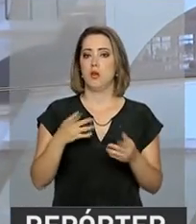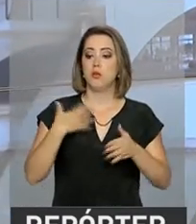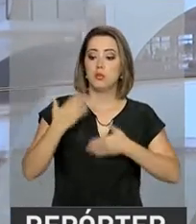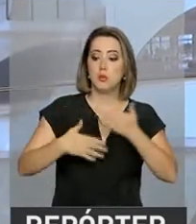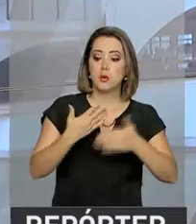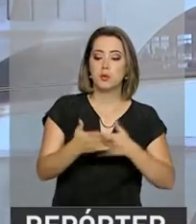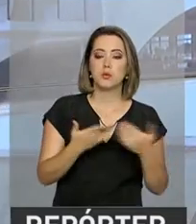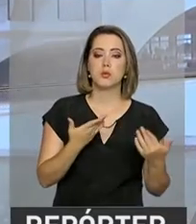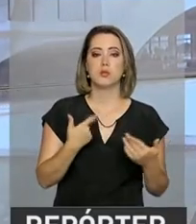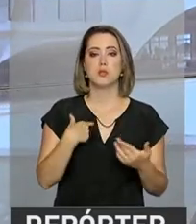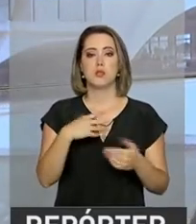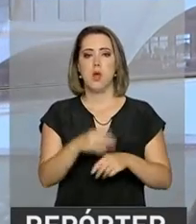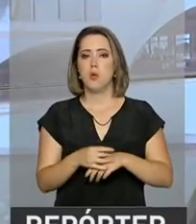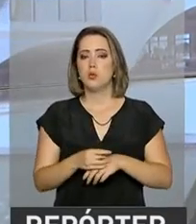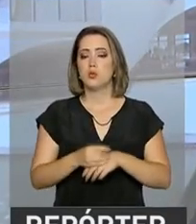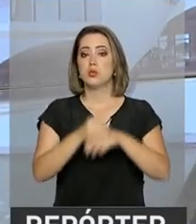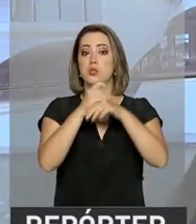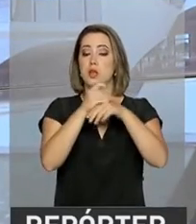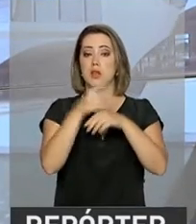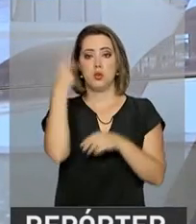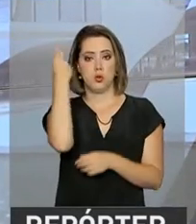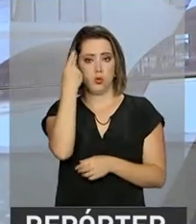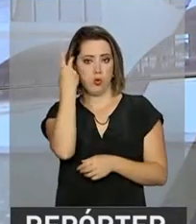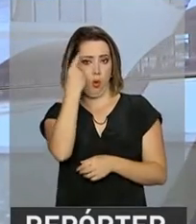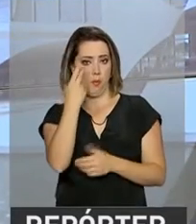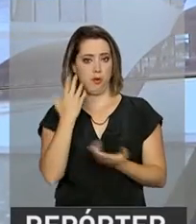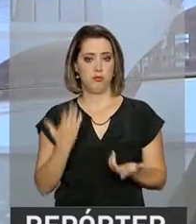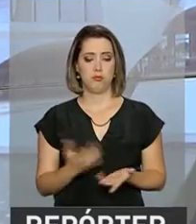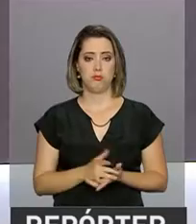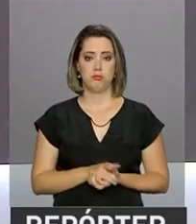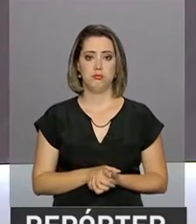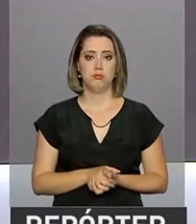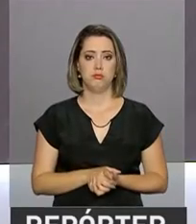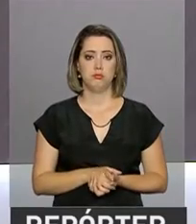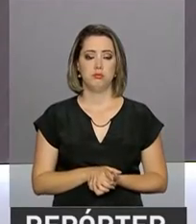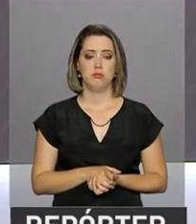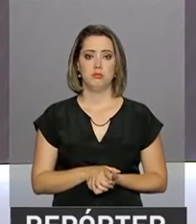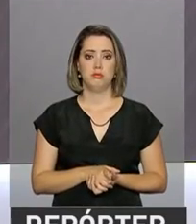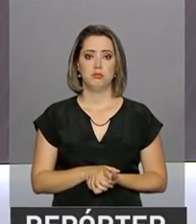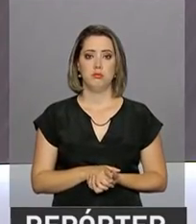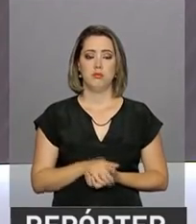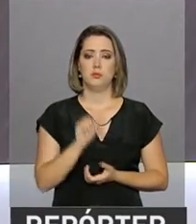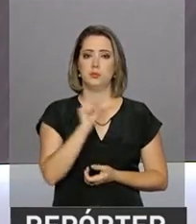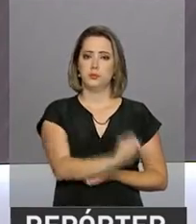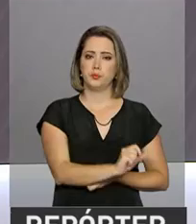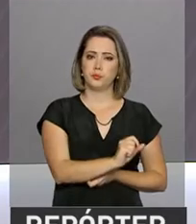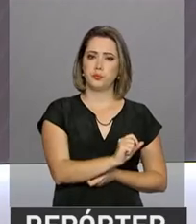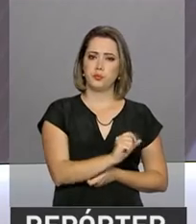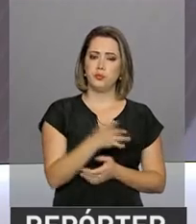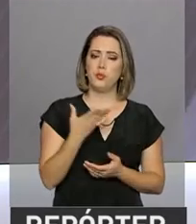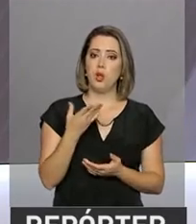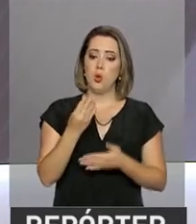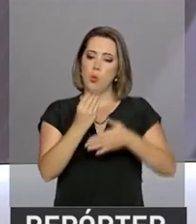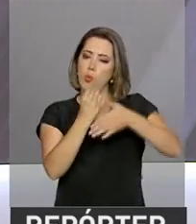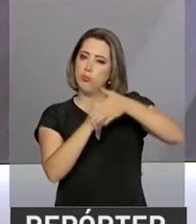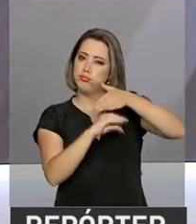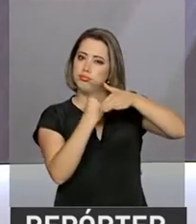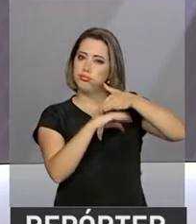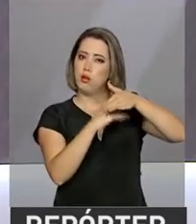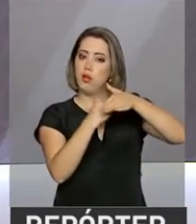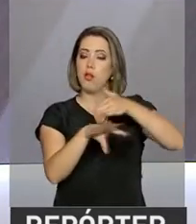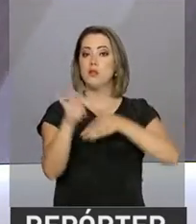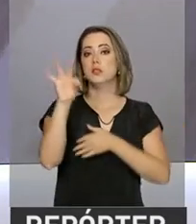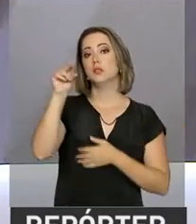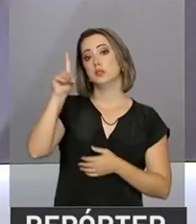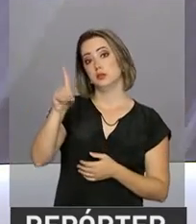produção e o armazenamento inadequado de carnes in natura. As aplicações no Tesouro Direto bateram recorde.